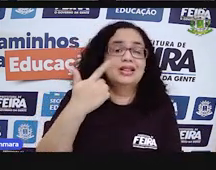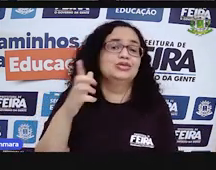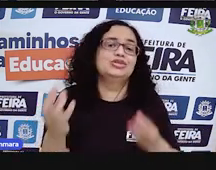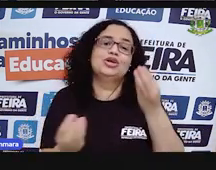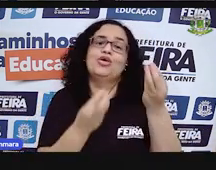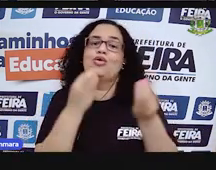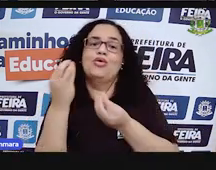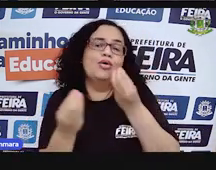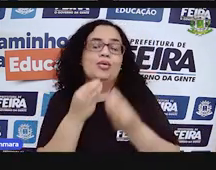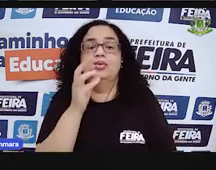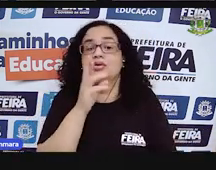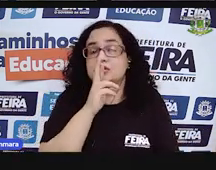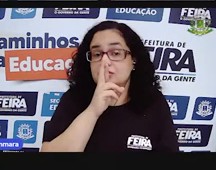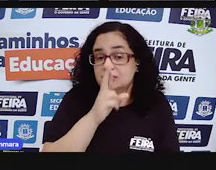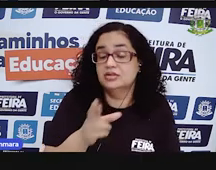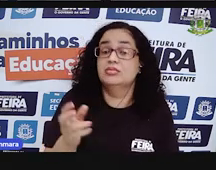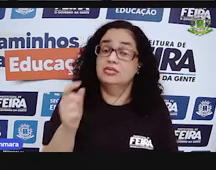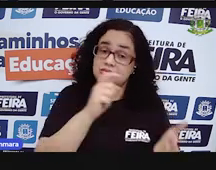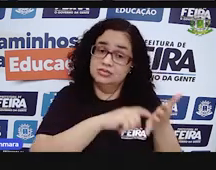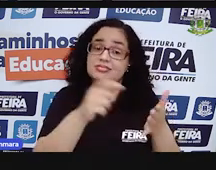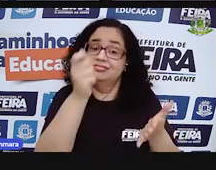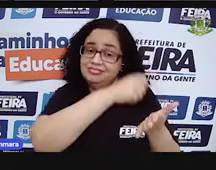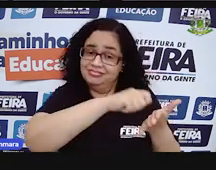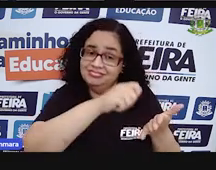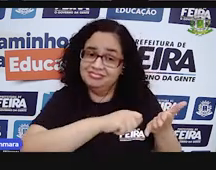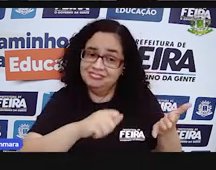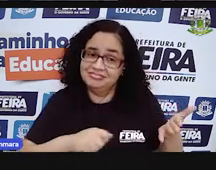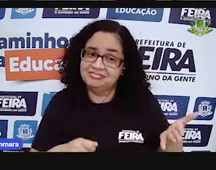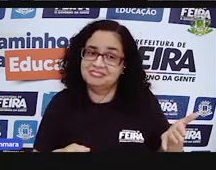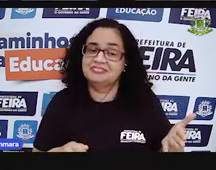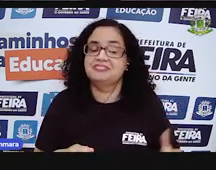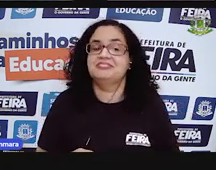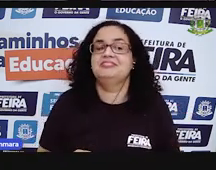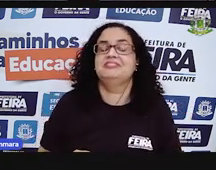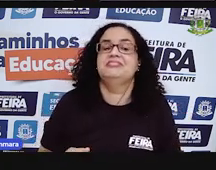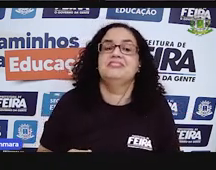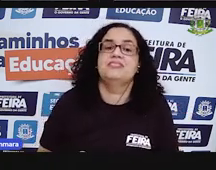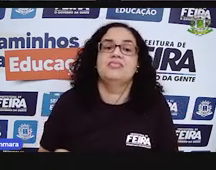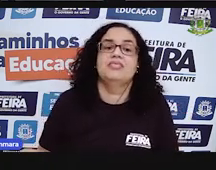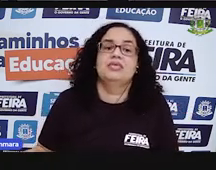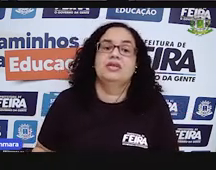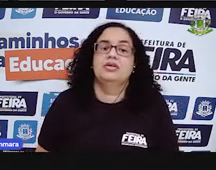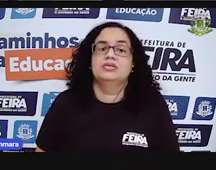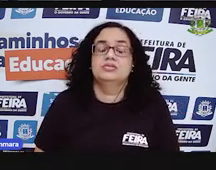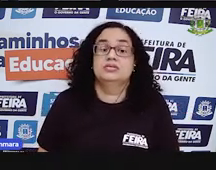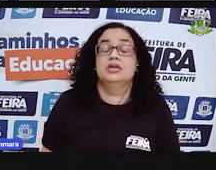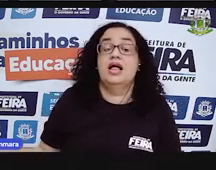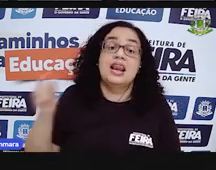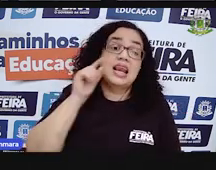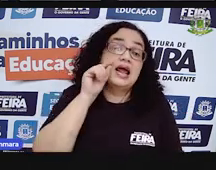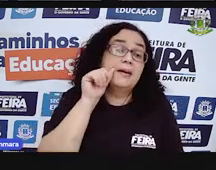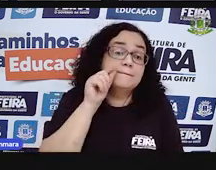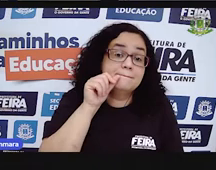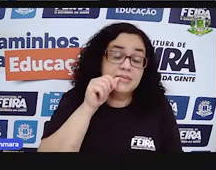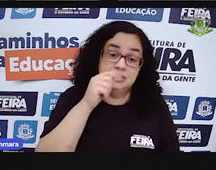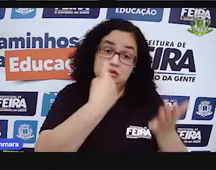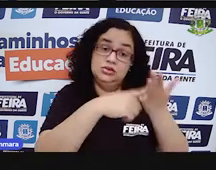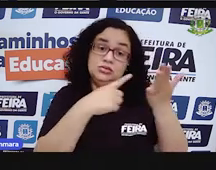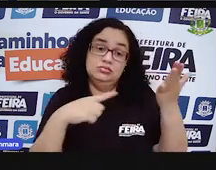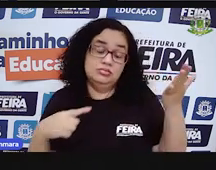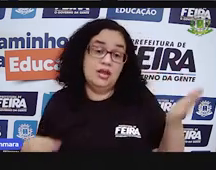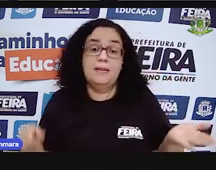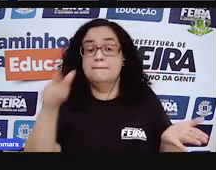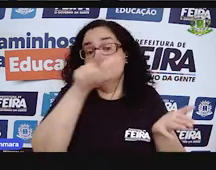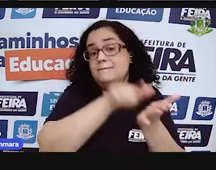fazer. Vamos fazer na mão. Né? Manualmente. A gente fala assim. Lápis, caderno,